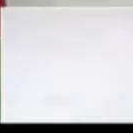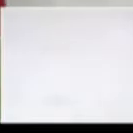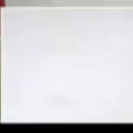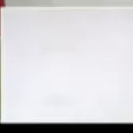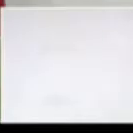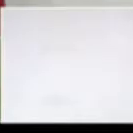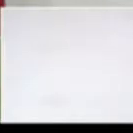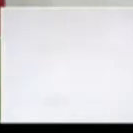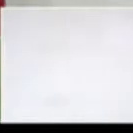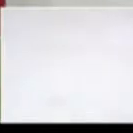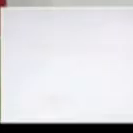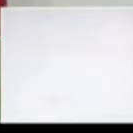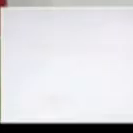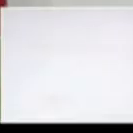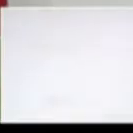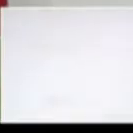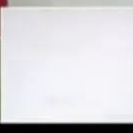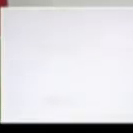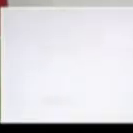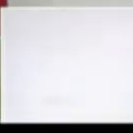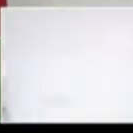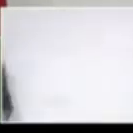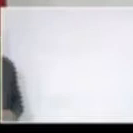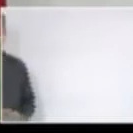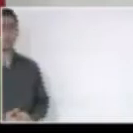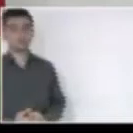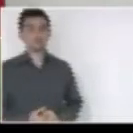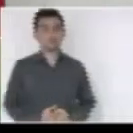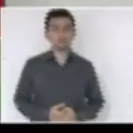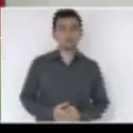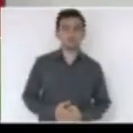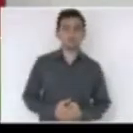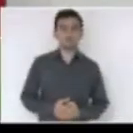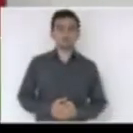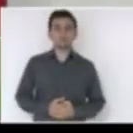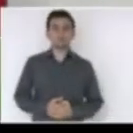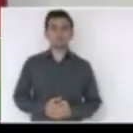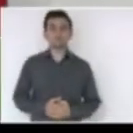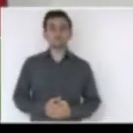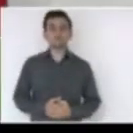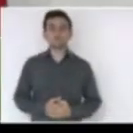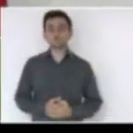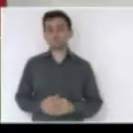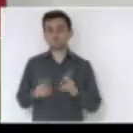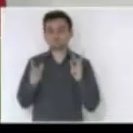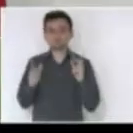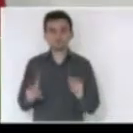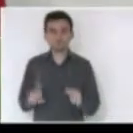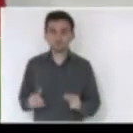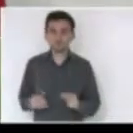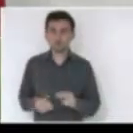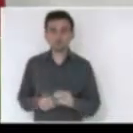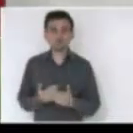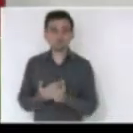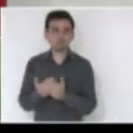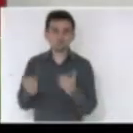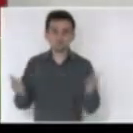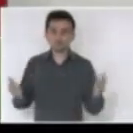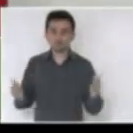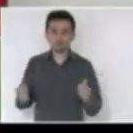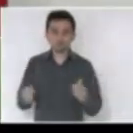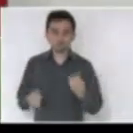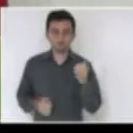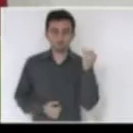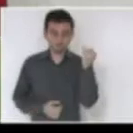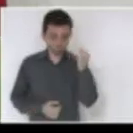E a luz ficando, ano a ano, é como se ninguém desse pelota para aquilo que é analisado.